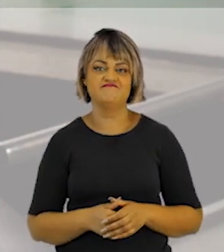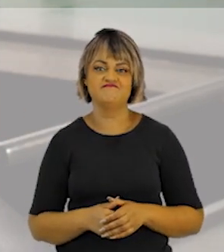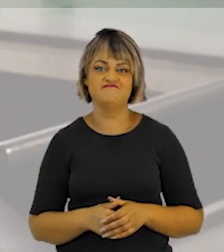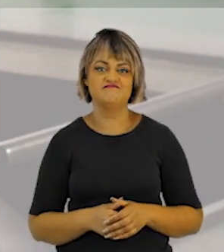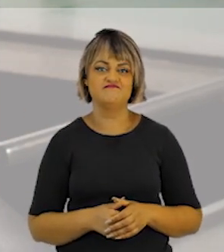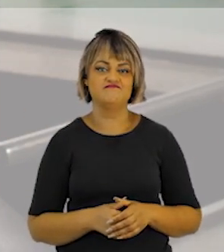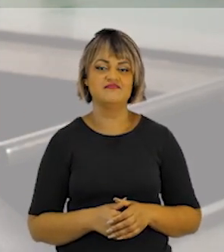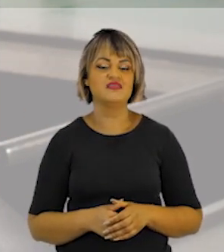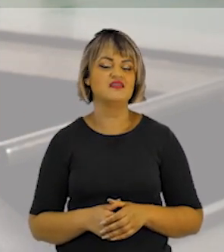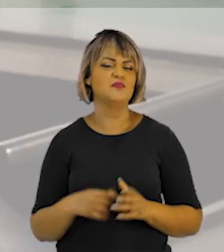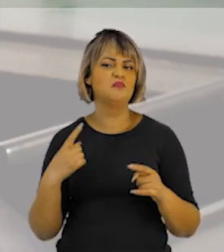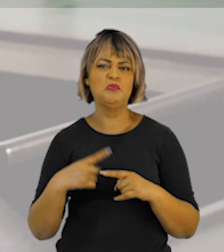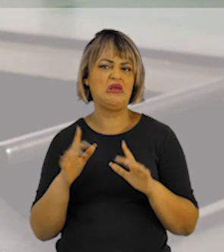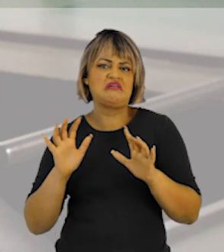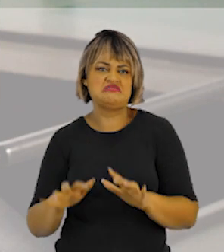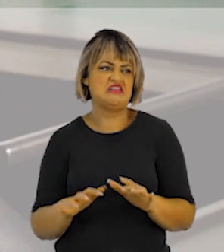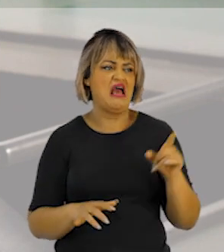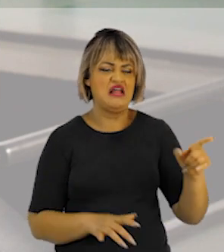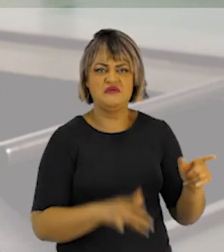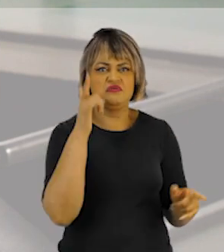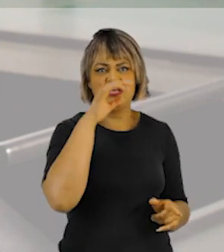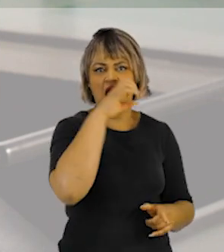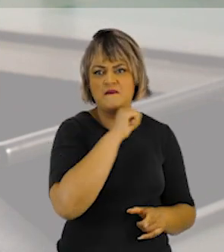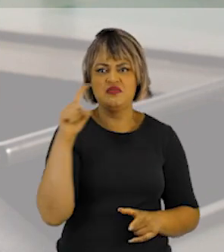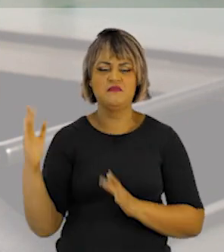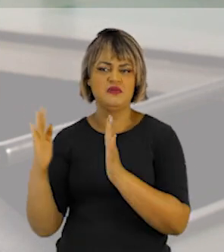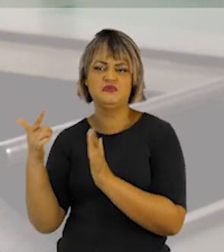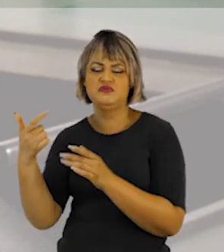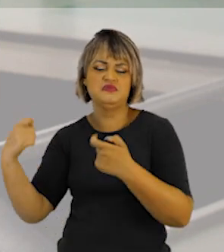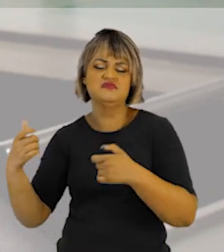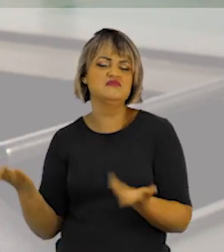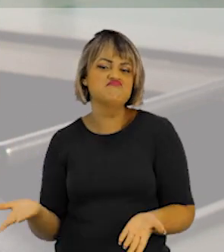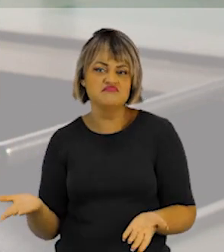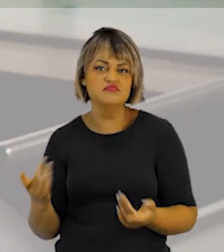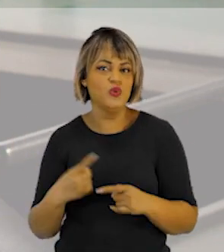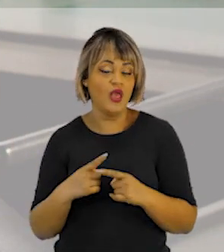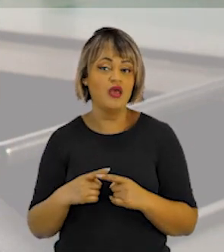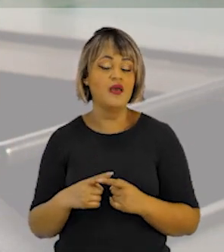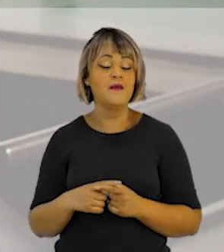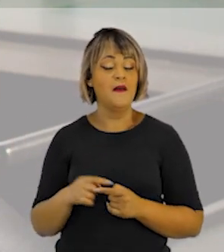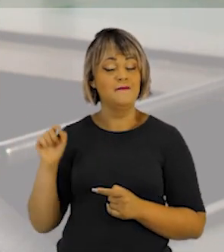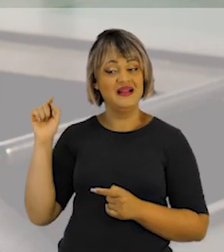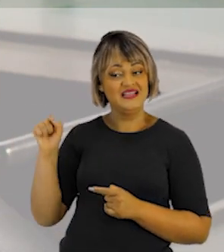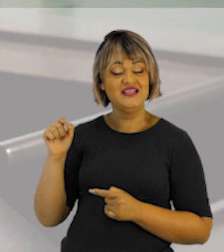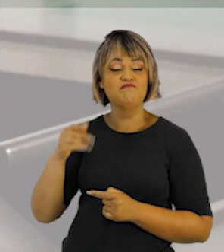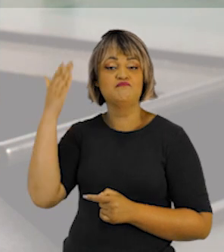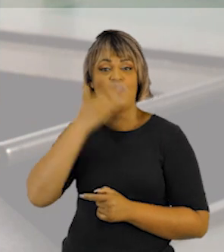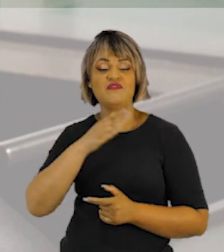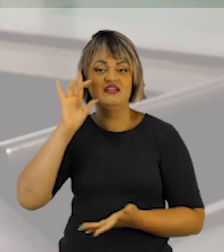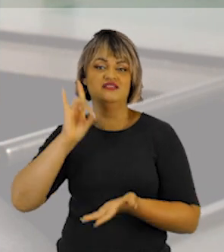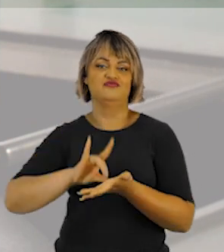com o segundo colocado. E por que é assim? Qual é o objetivo disso? É fazer com que o candidato eleito tenha uma maior